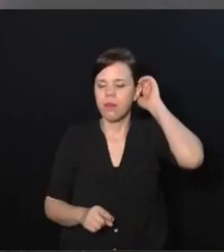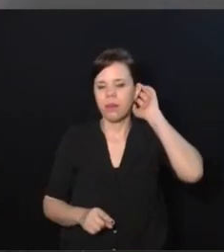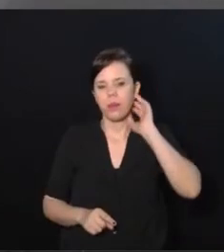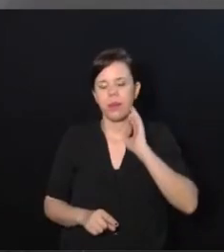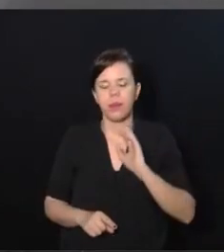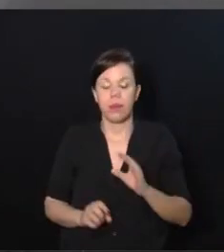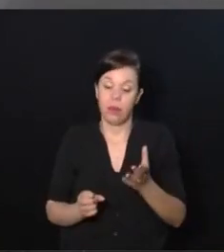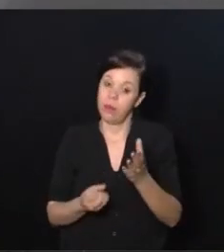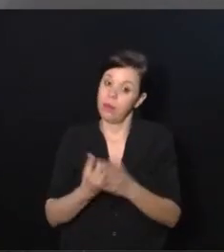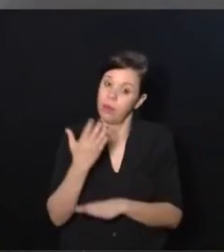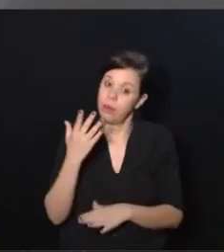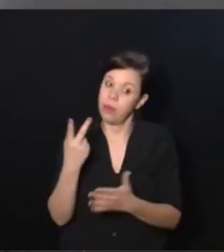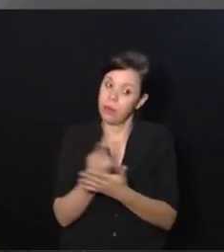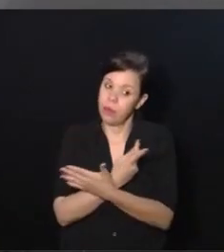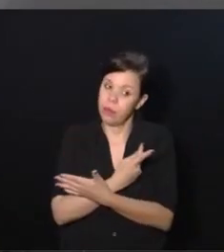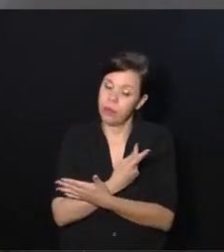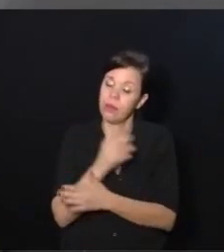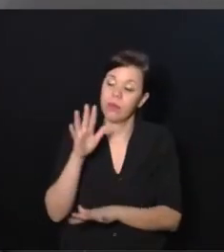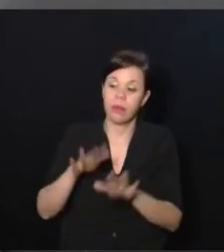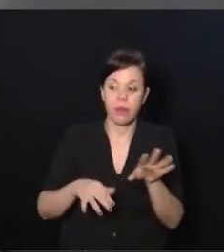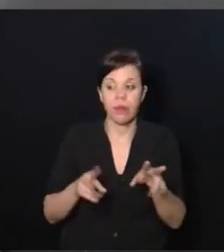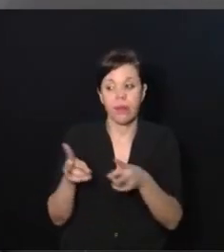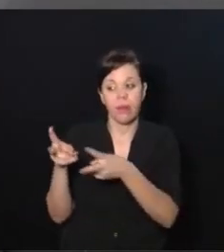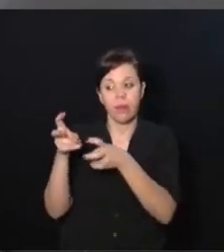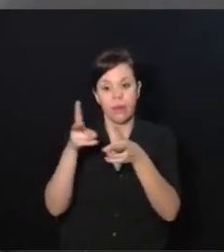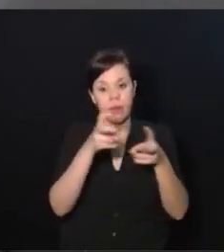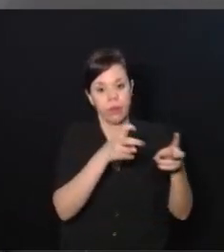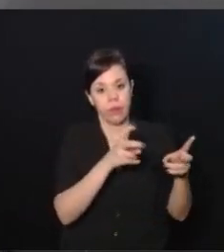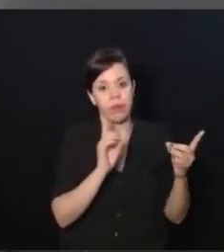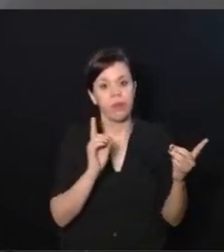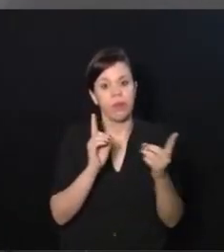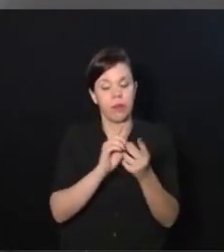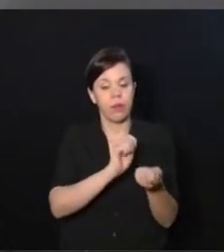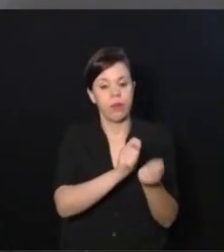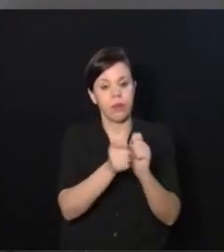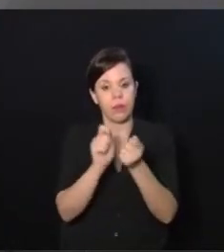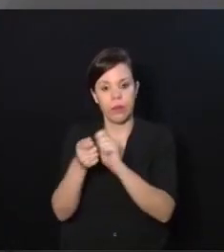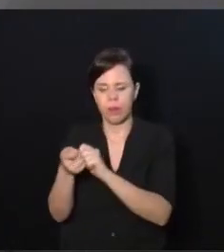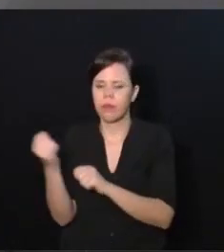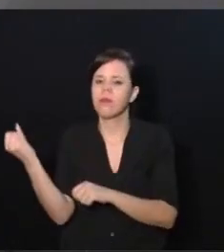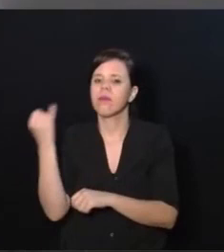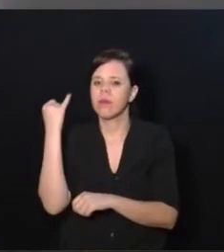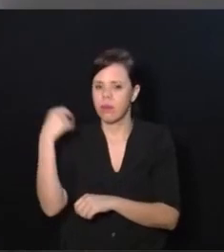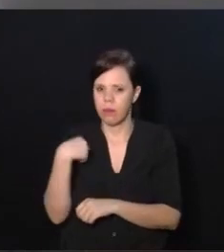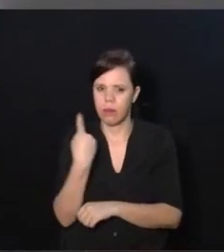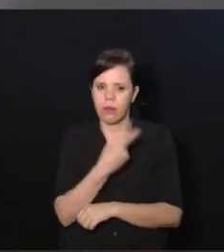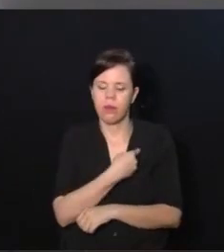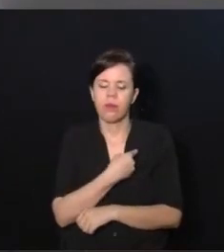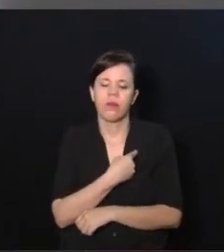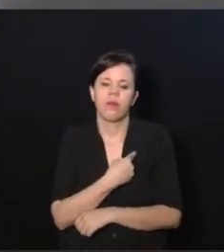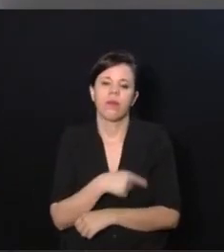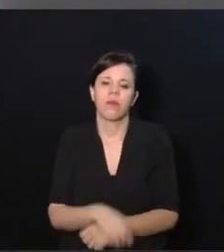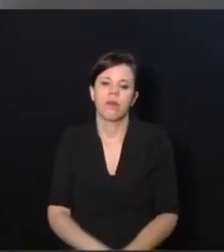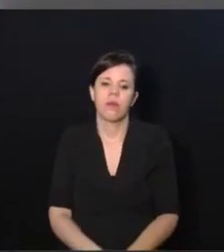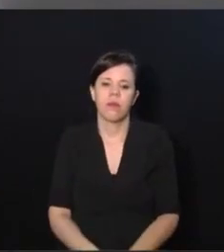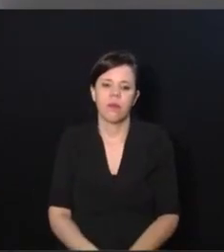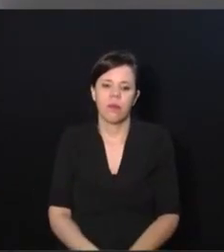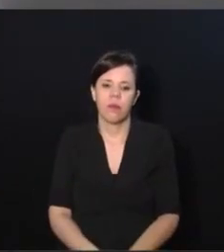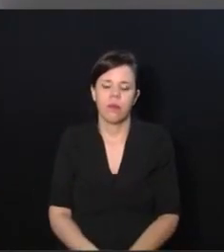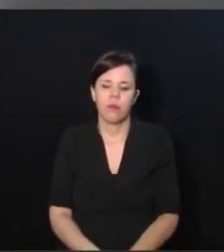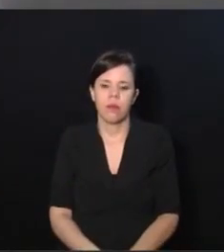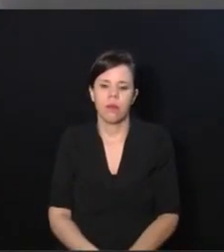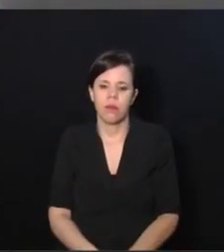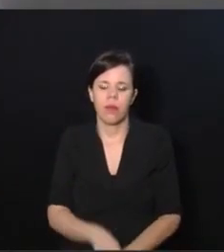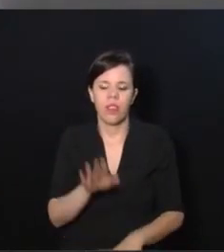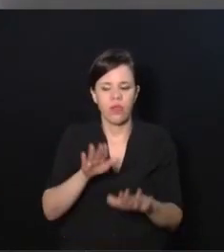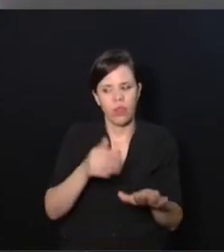Mas acontece, são coisas que a gente vê nos atendimentos de reabilitação e que é importante a gente chamar a atenção. Tipo, às vezes a mãe